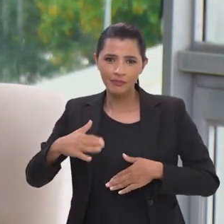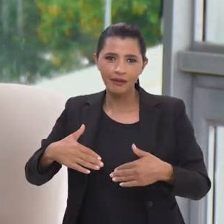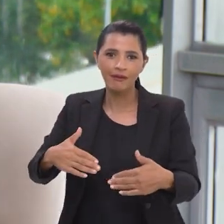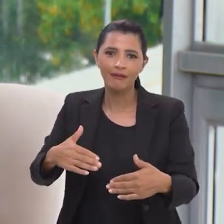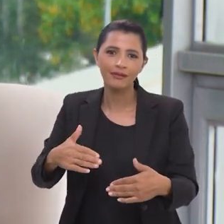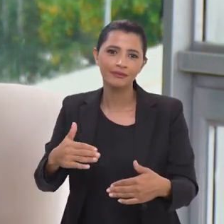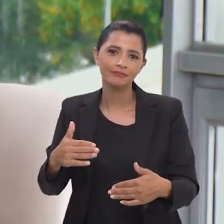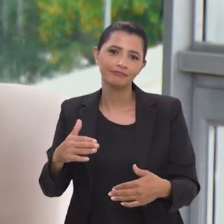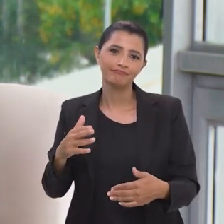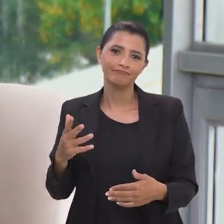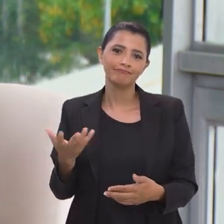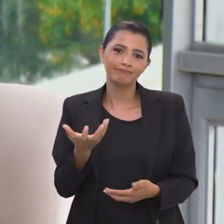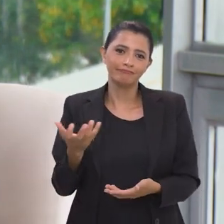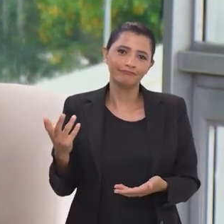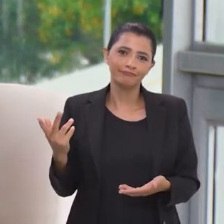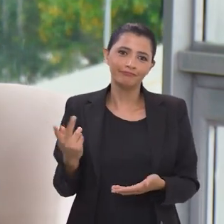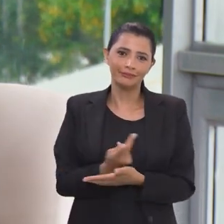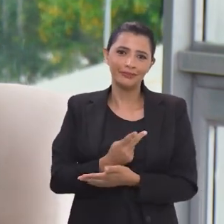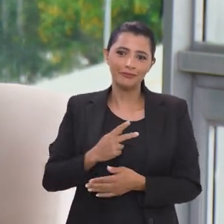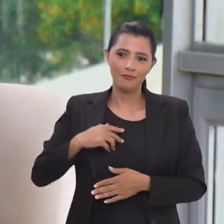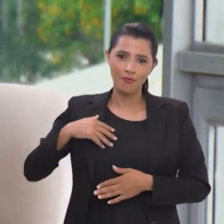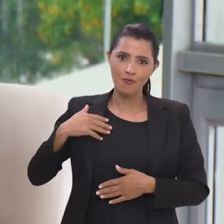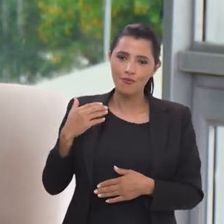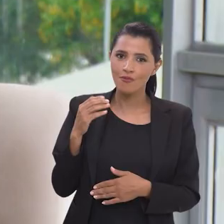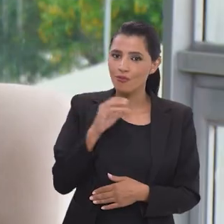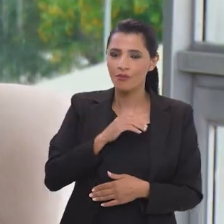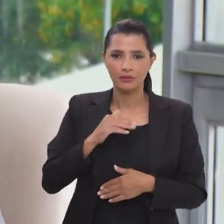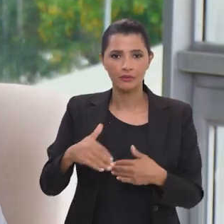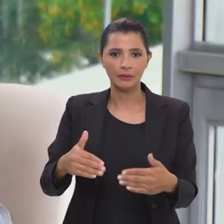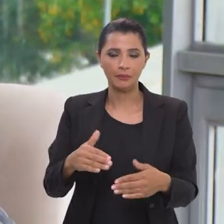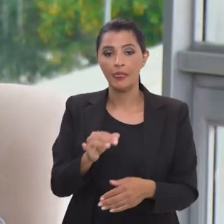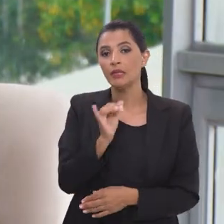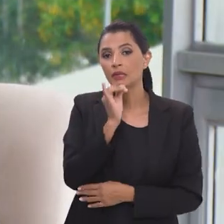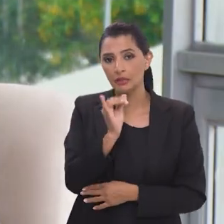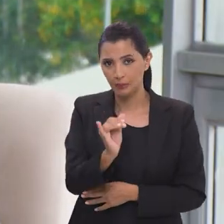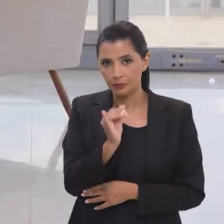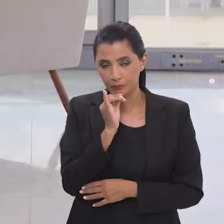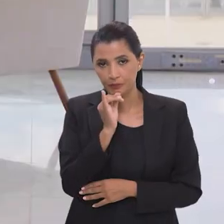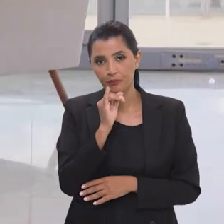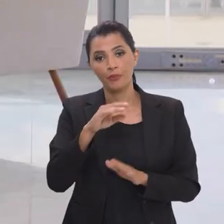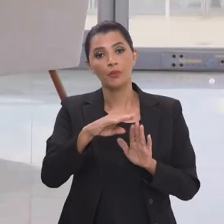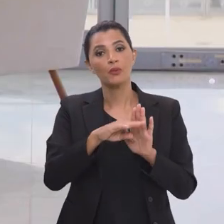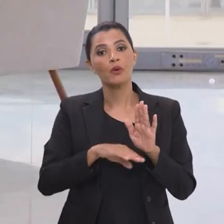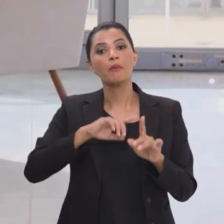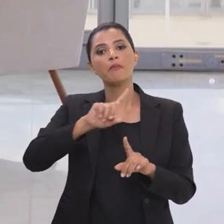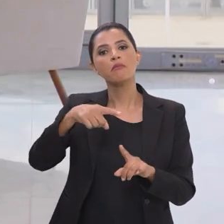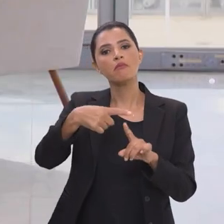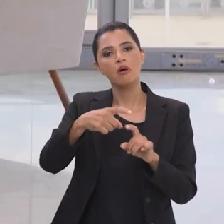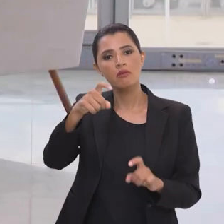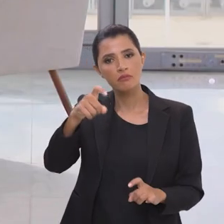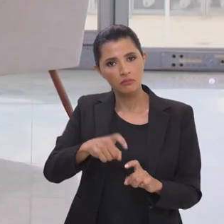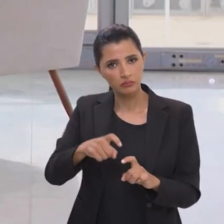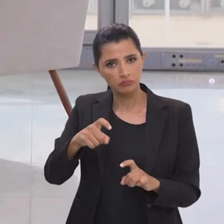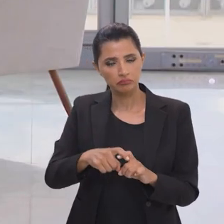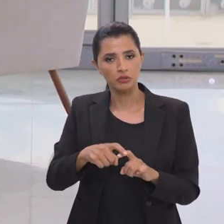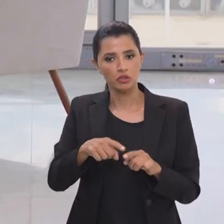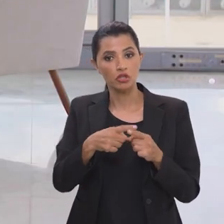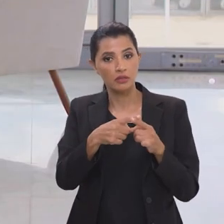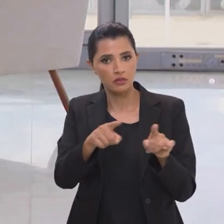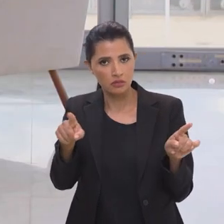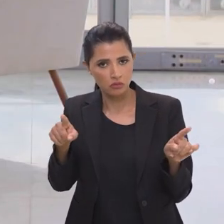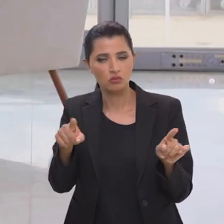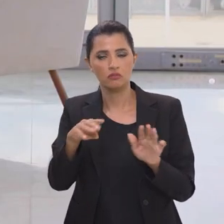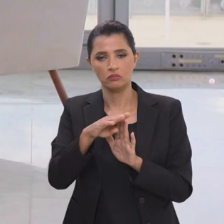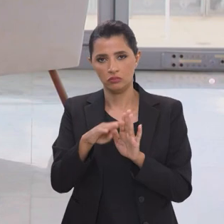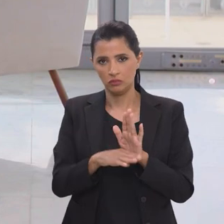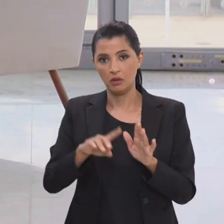gostariam que, de fato, as coisas acontecessem. Vamos pegar, por exemplo, o programa Mais Médio. Lançamos o programa